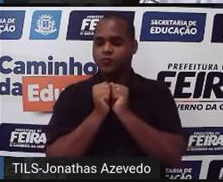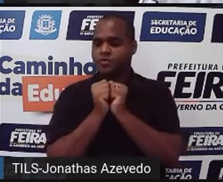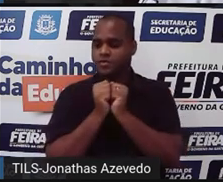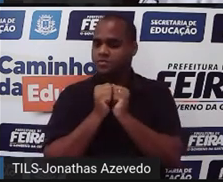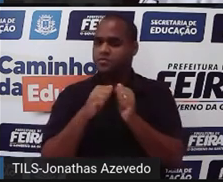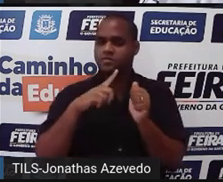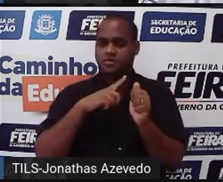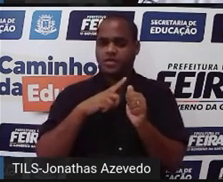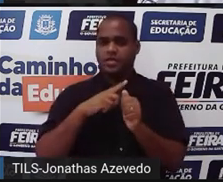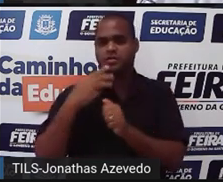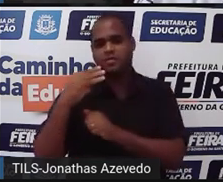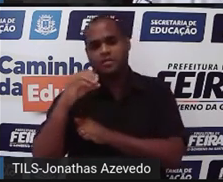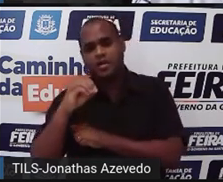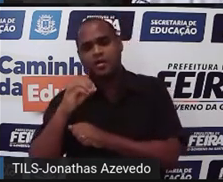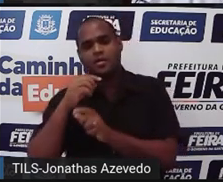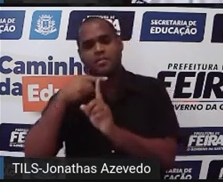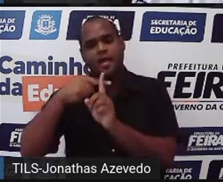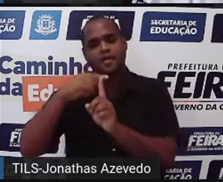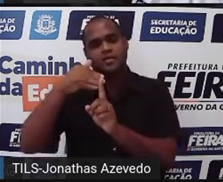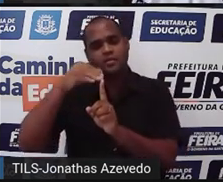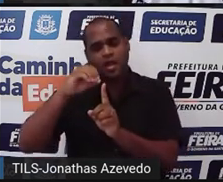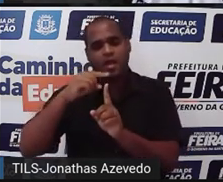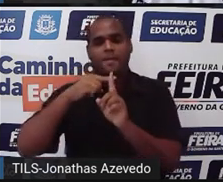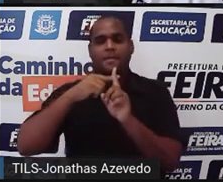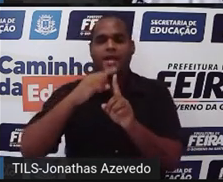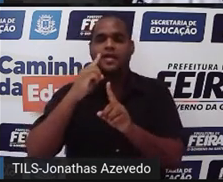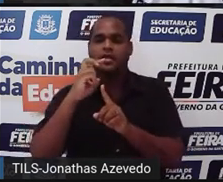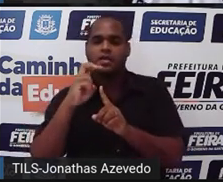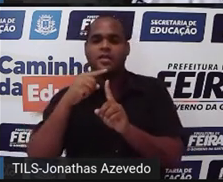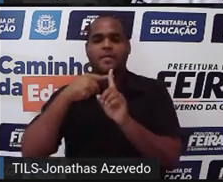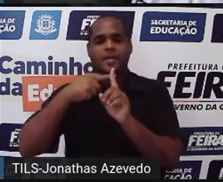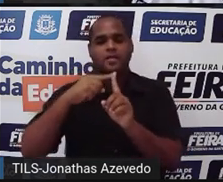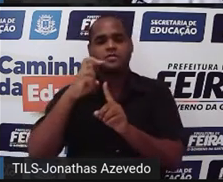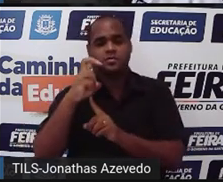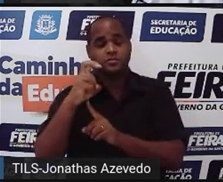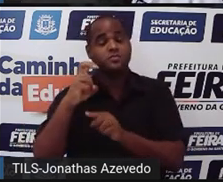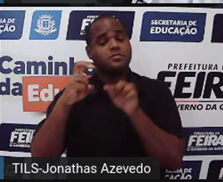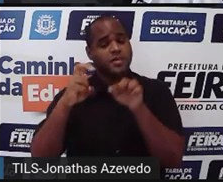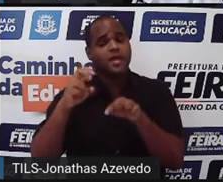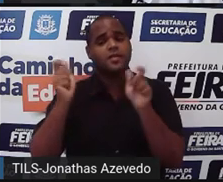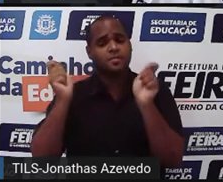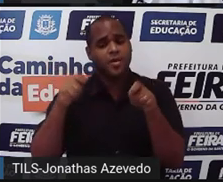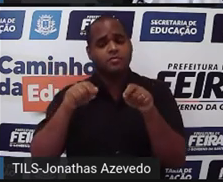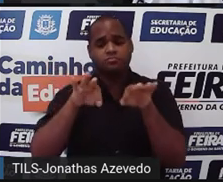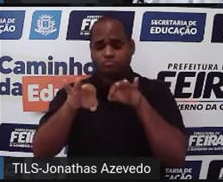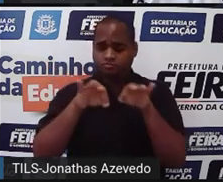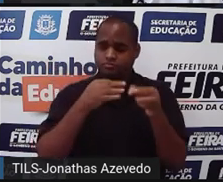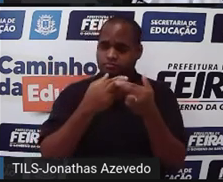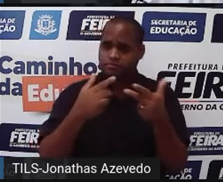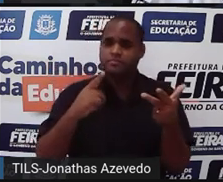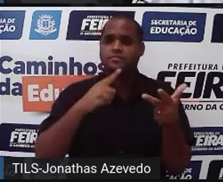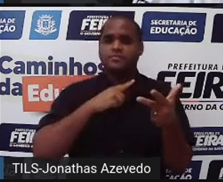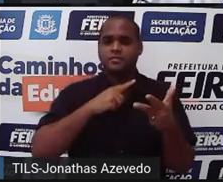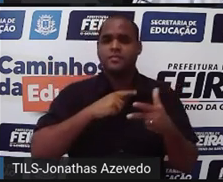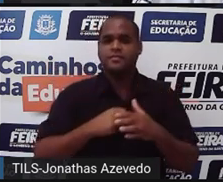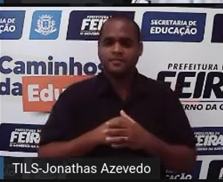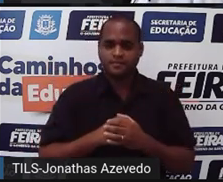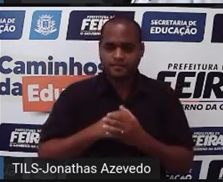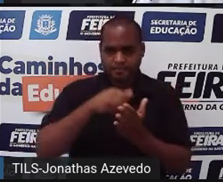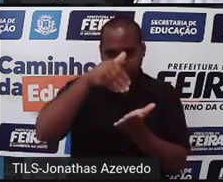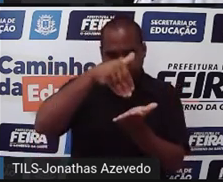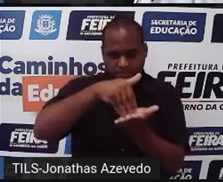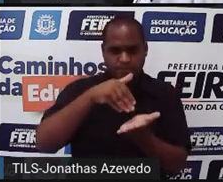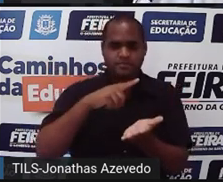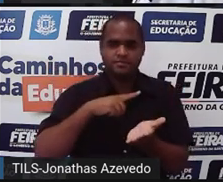trinta mais o dez mais o quinze mais o cinco e aí a já vai fazendo isso olha só no final